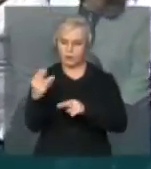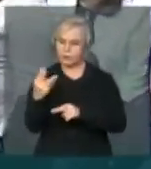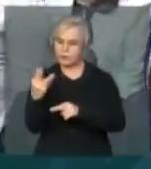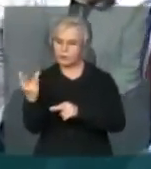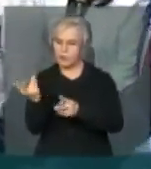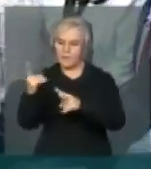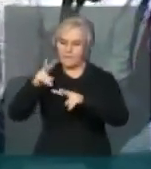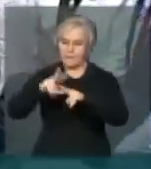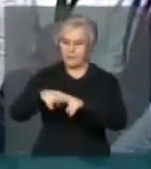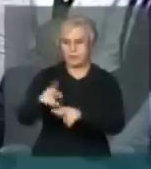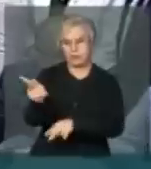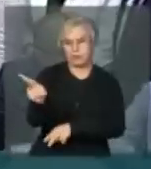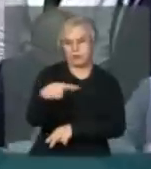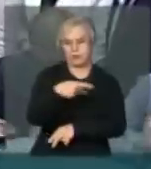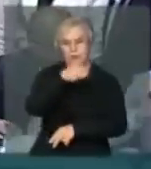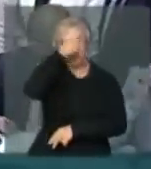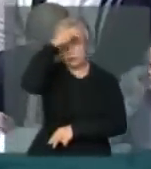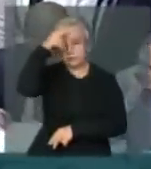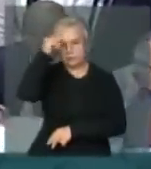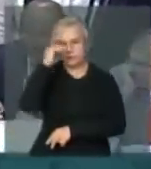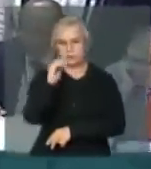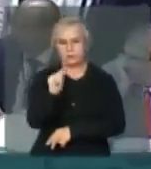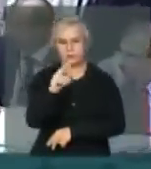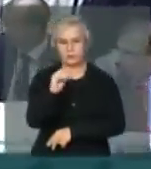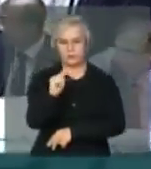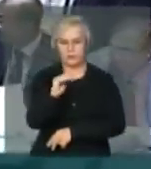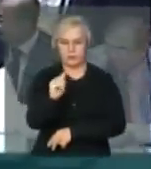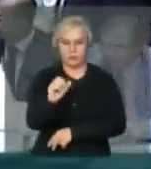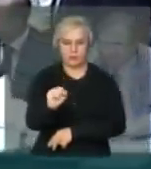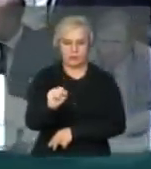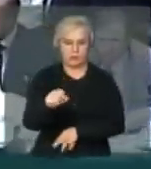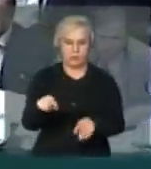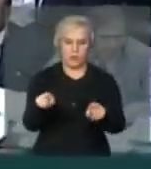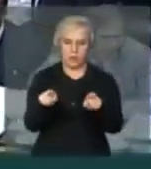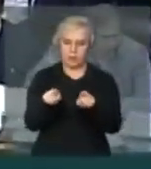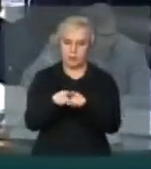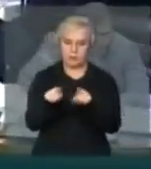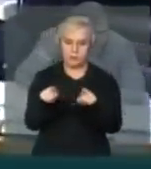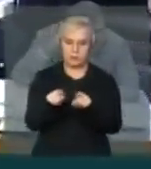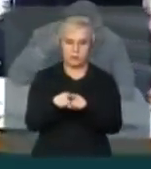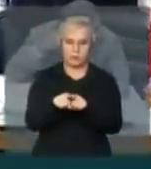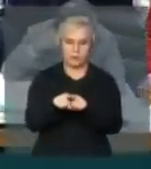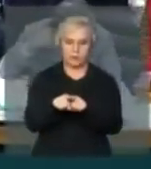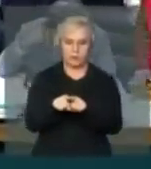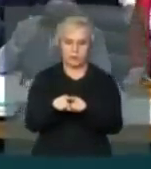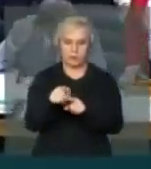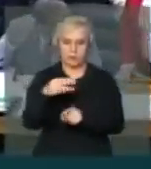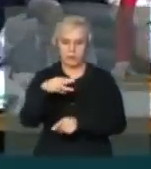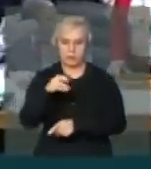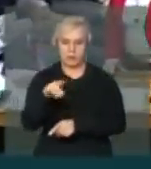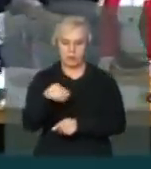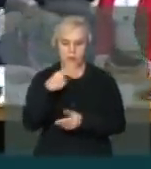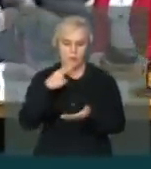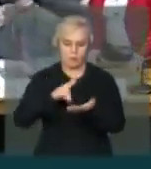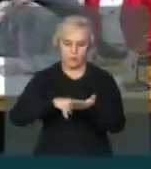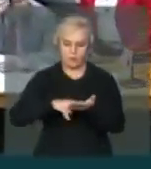devida do prefeito de Caracas Mais ainda, aquela moção de repúdio